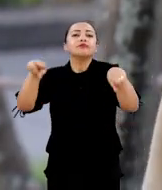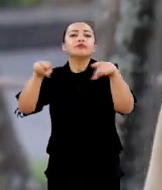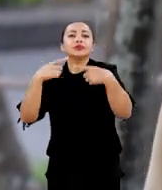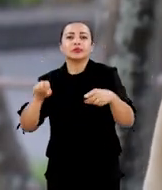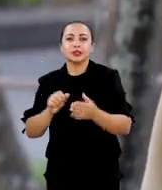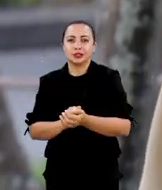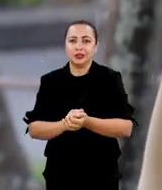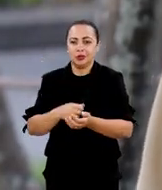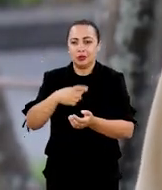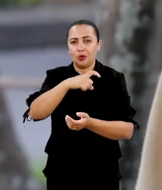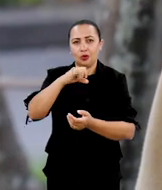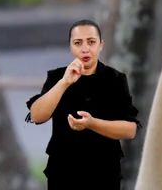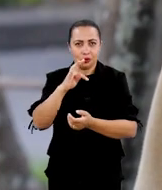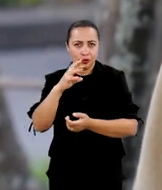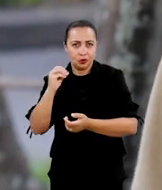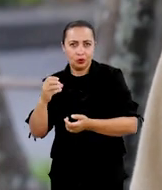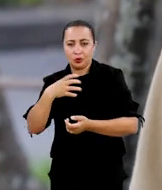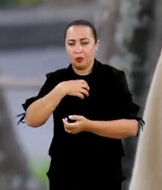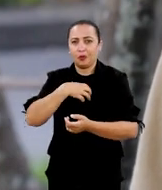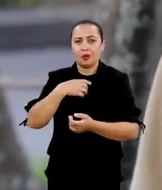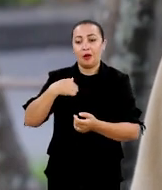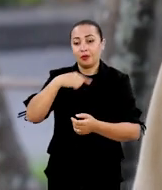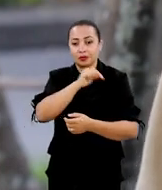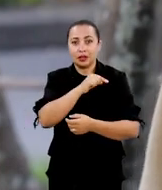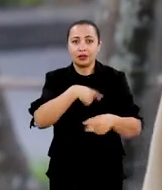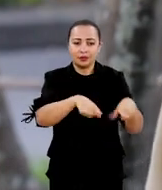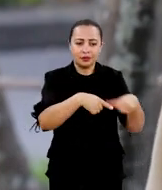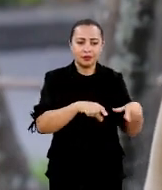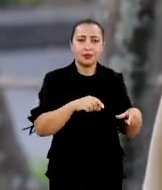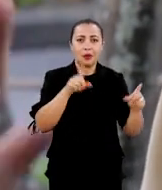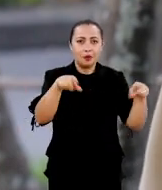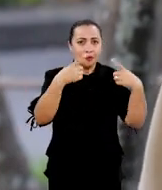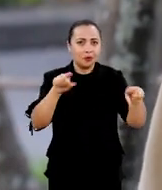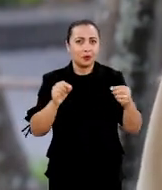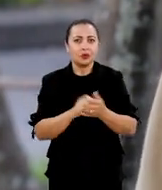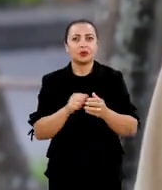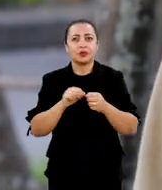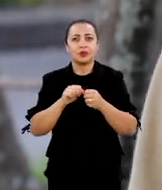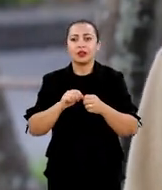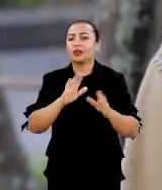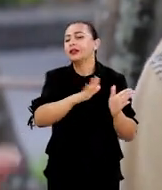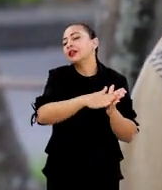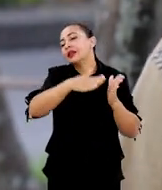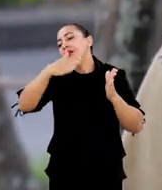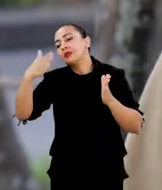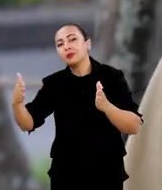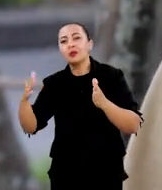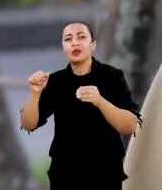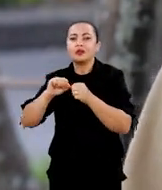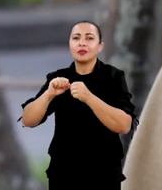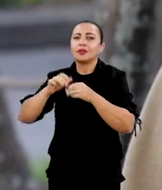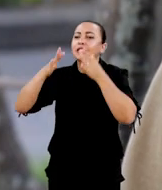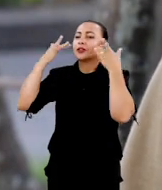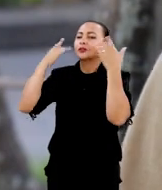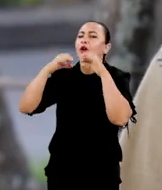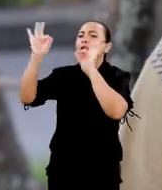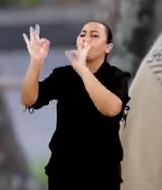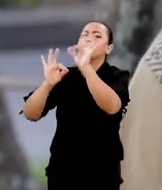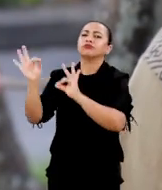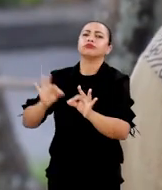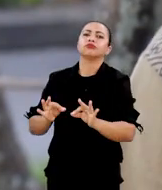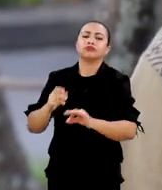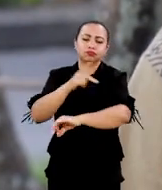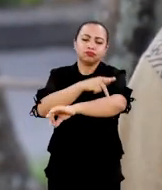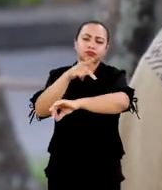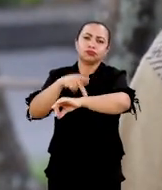Xisto Bahia. Então eu vou estar ali trabalhando com as músicas que são atribuídas ao Xisto e a partir disso eu monto um espetáculo